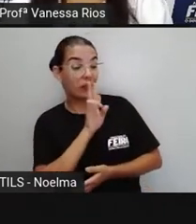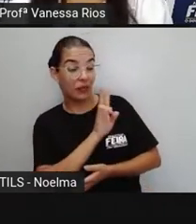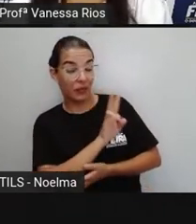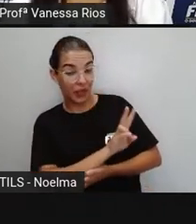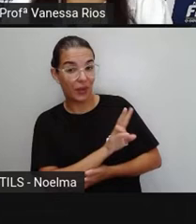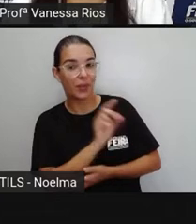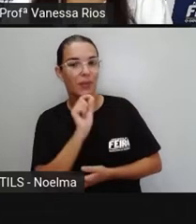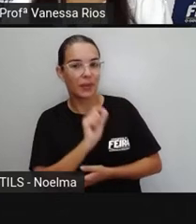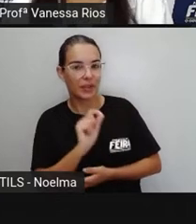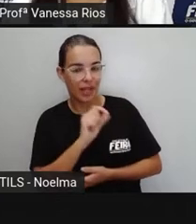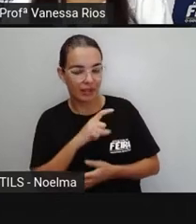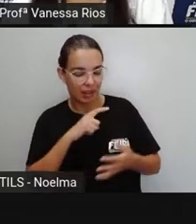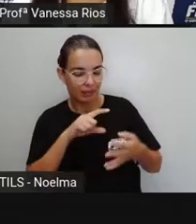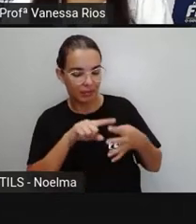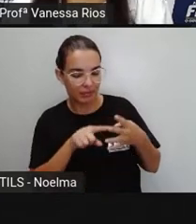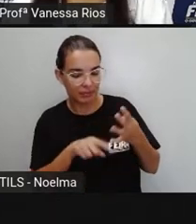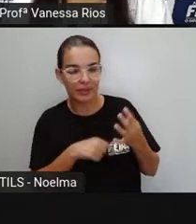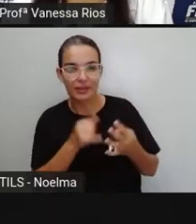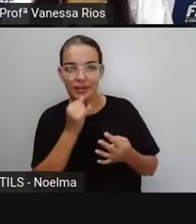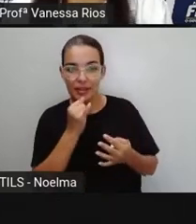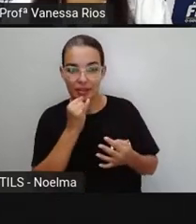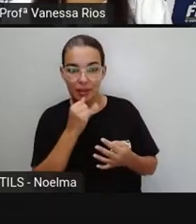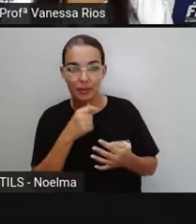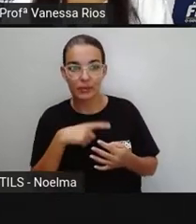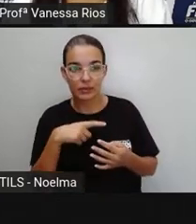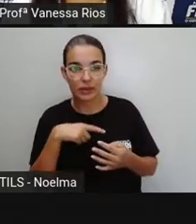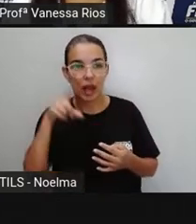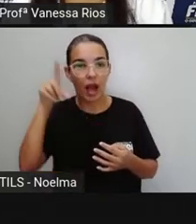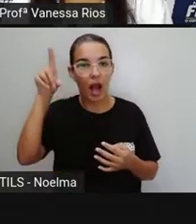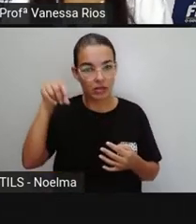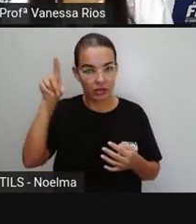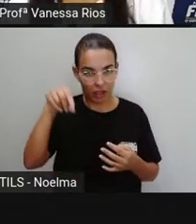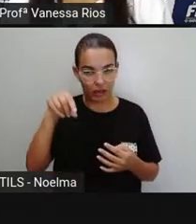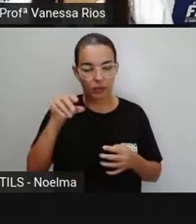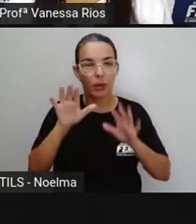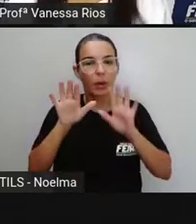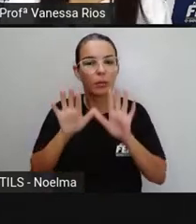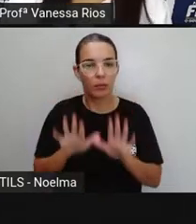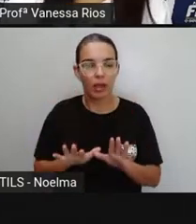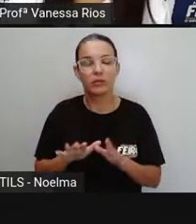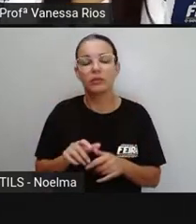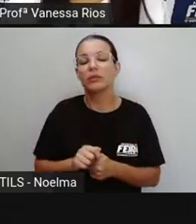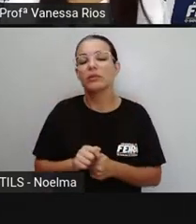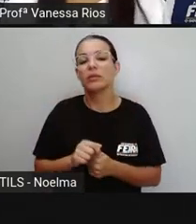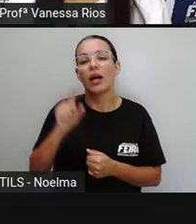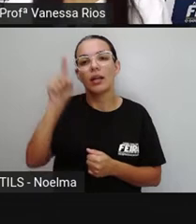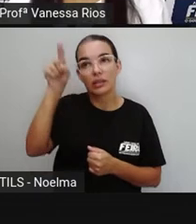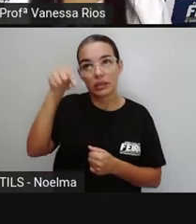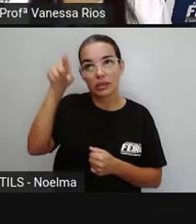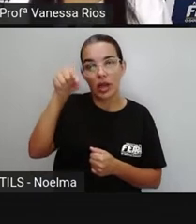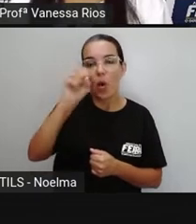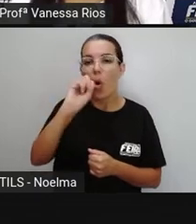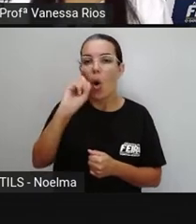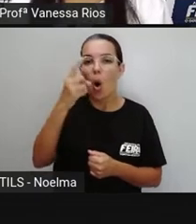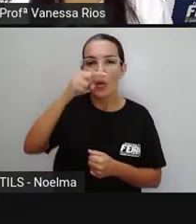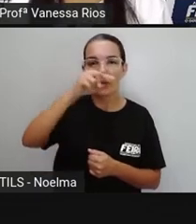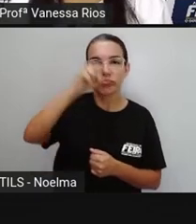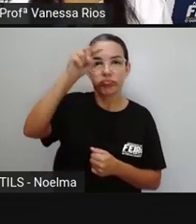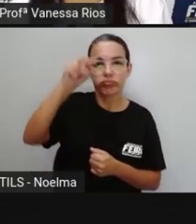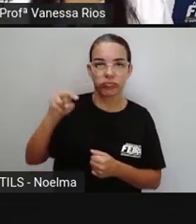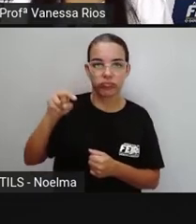pró-paroxítonas, receberam acento na sílaba tônica. O acento agudo ou o acento